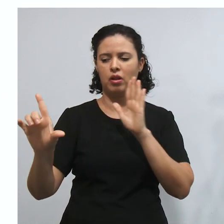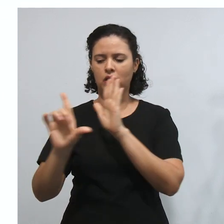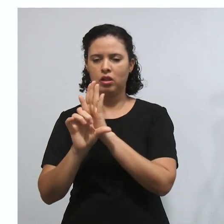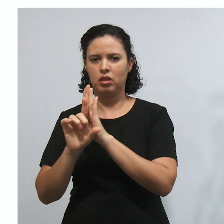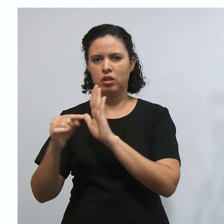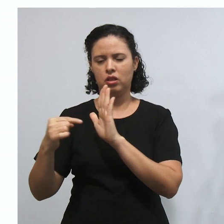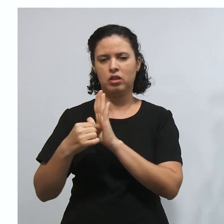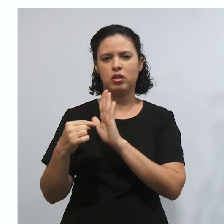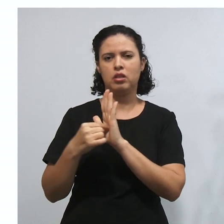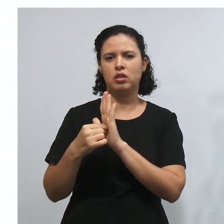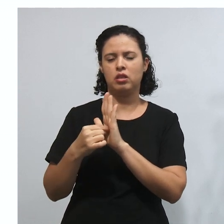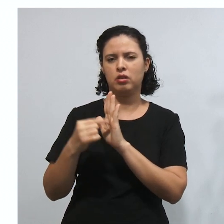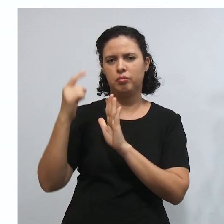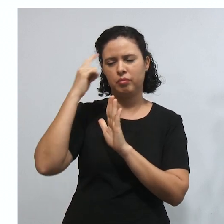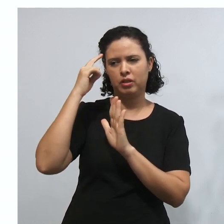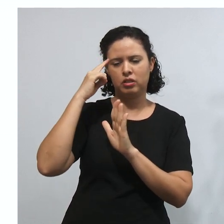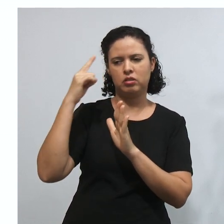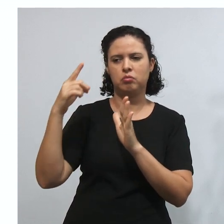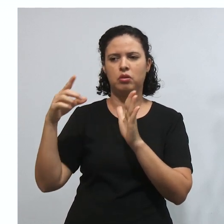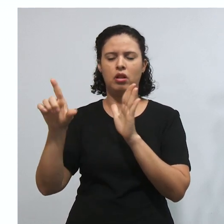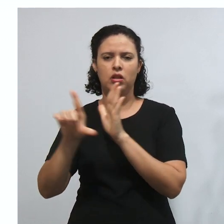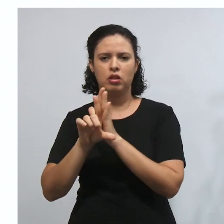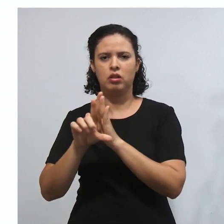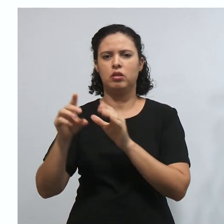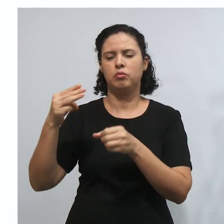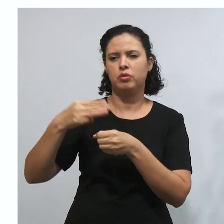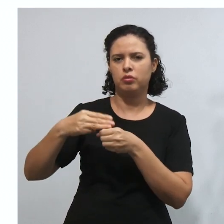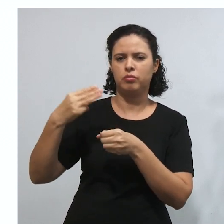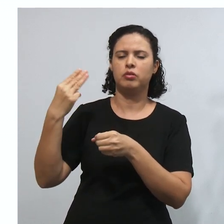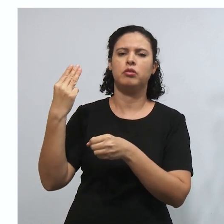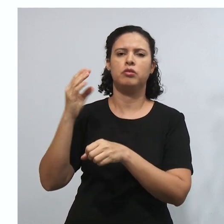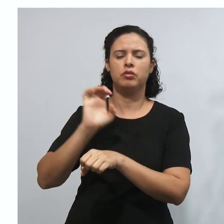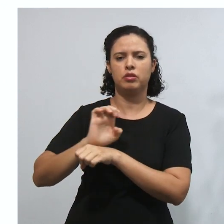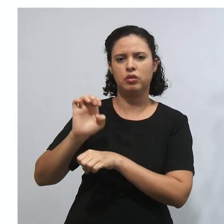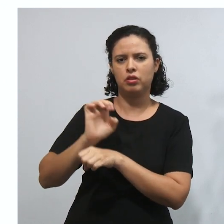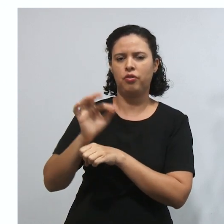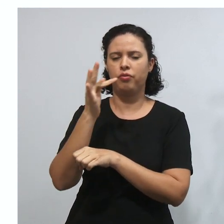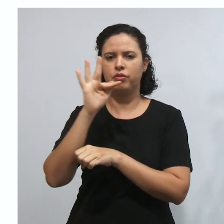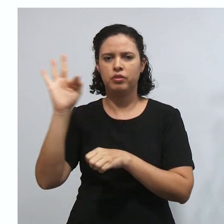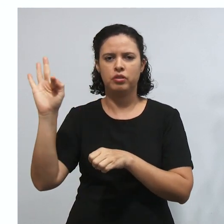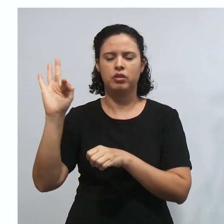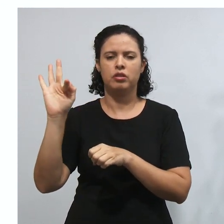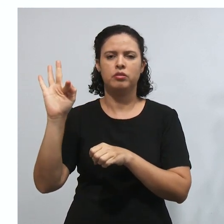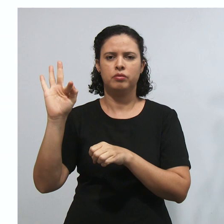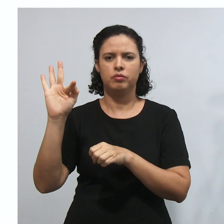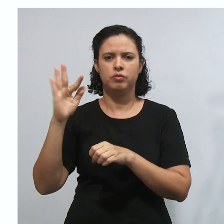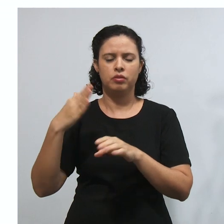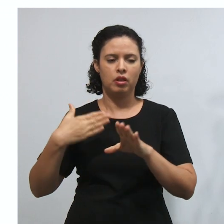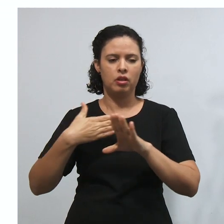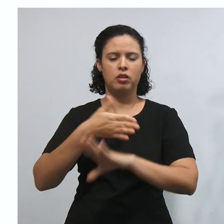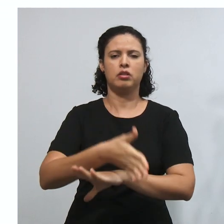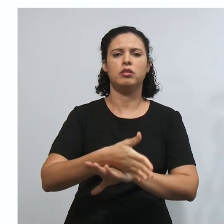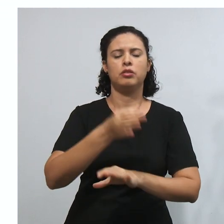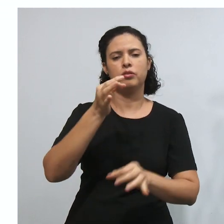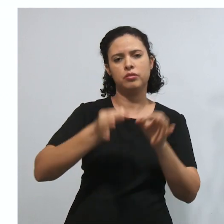lei, tanto ela seja municipal, estadual ou federal. Então, é possível entrar em juízo de primeiro grau pra poder